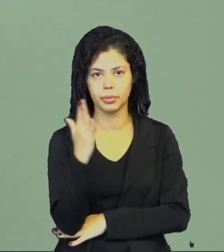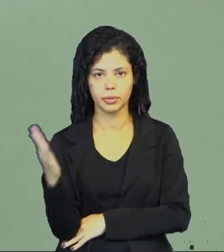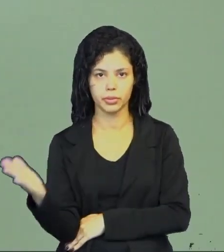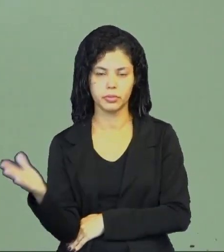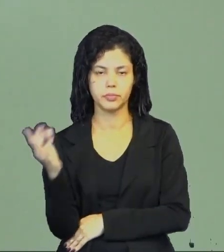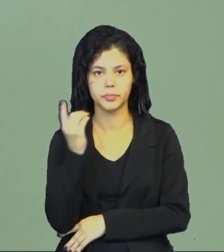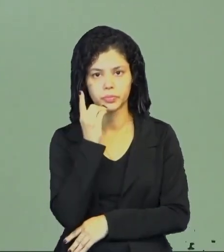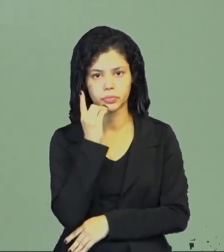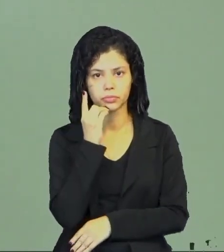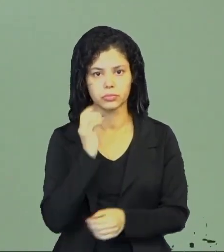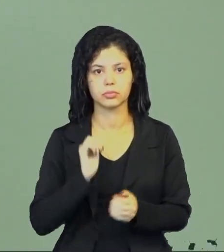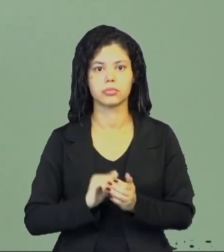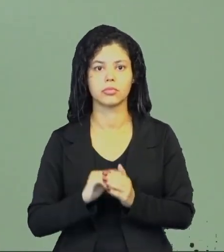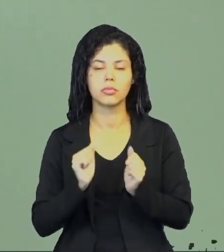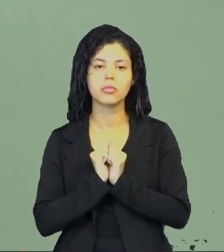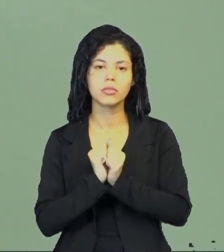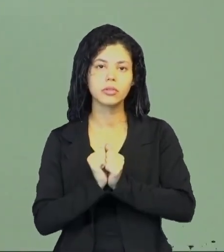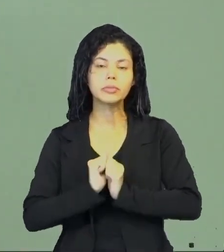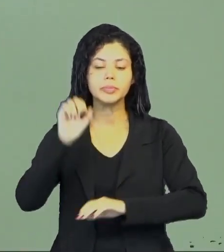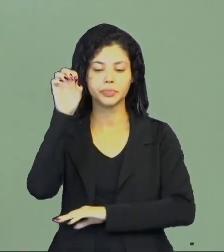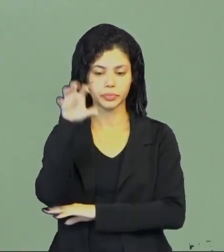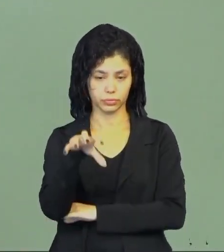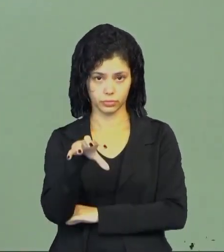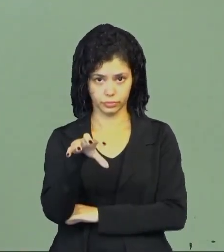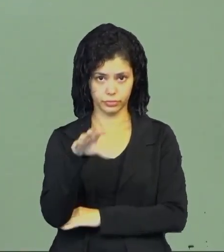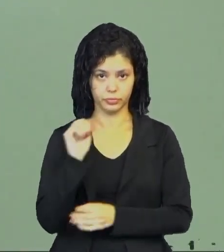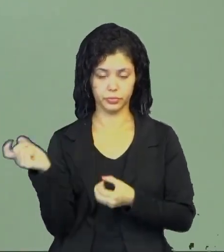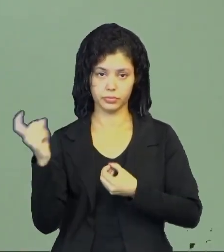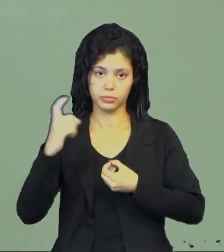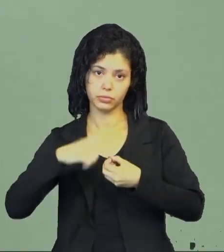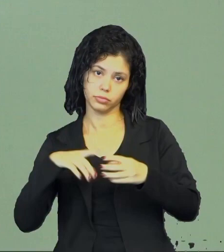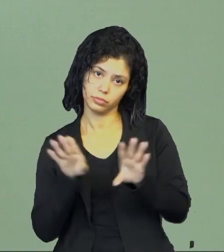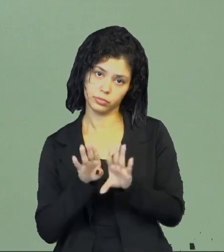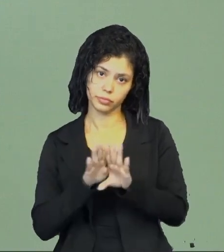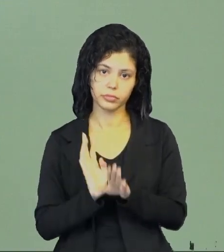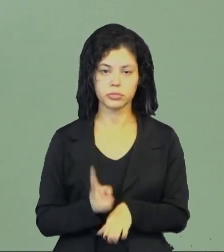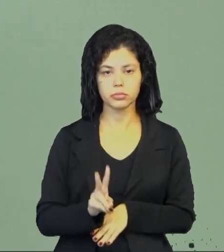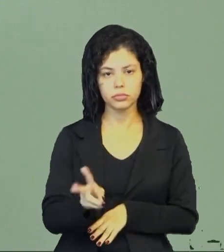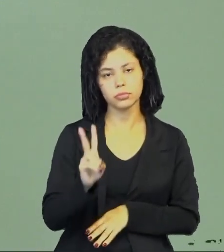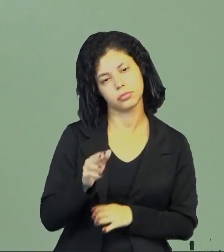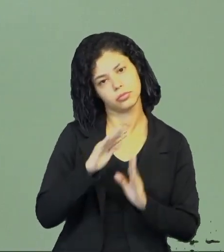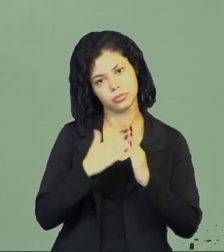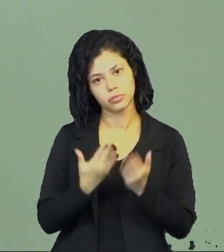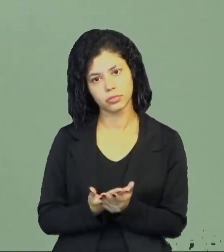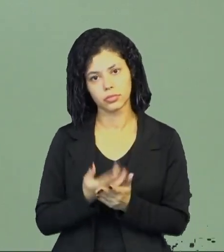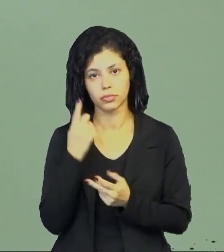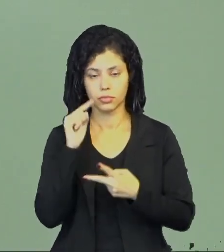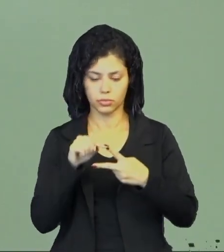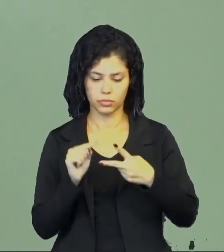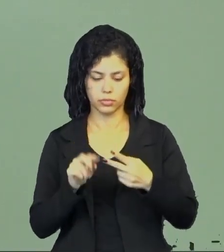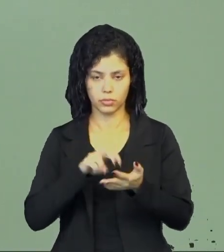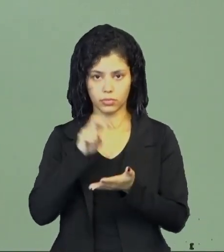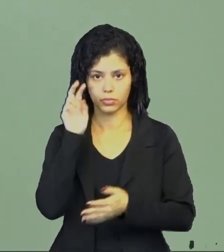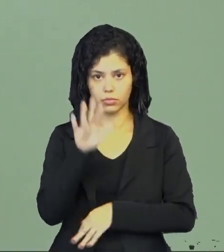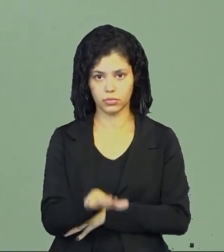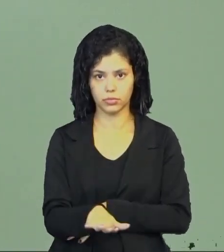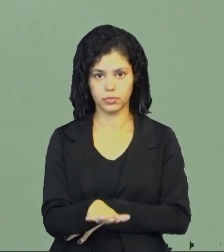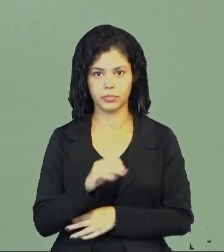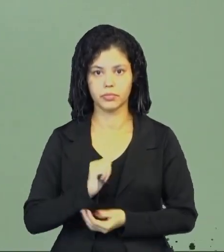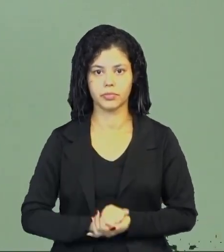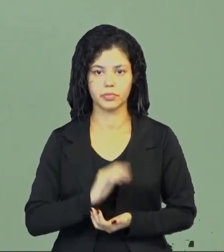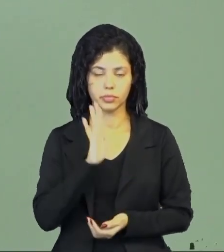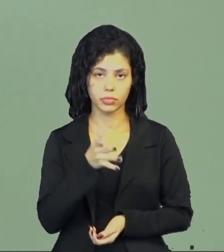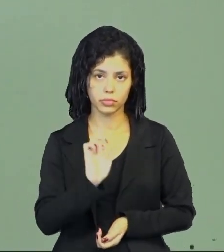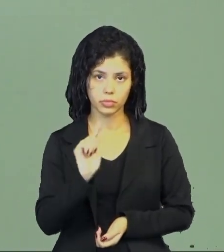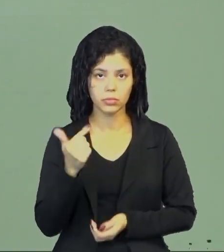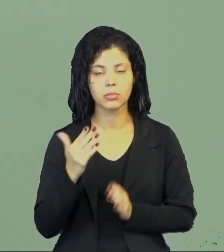maior, que conta com chuveiro. Uma infraestrutura ali mais voltada para a permanência do aluno na escola, né, em dois períodos, manhã e tarde. Já